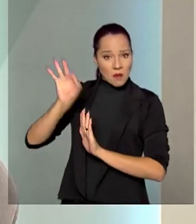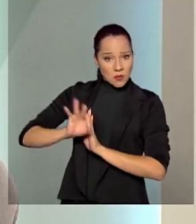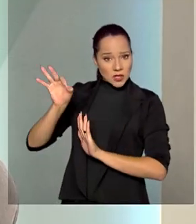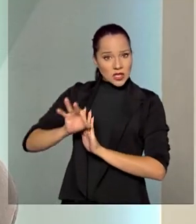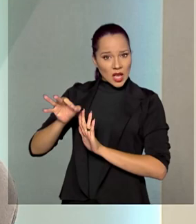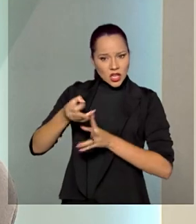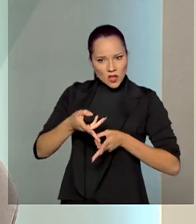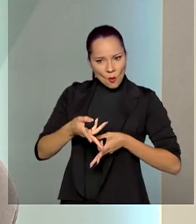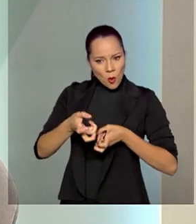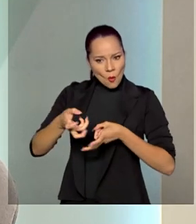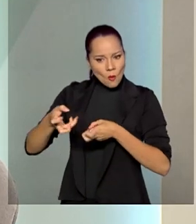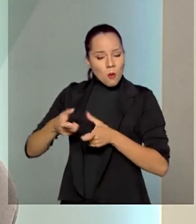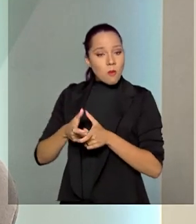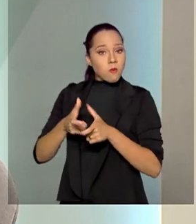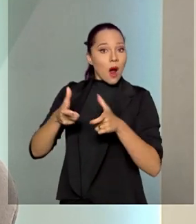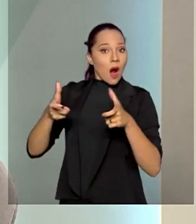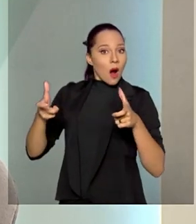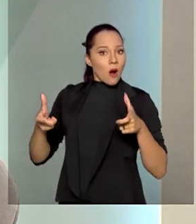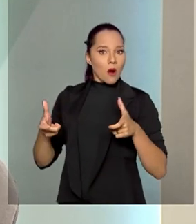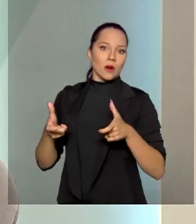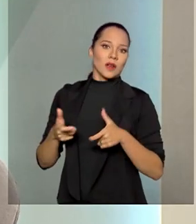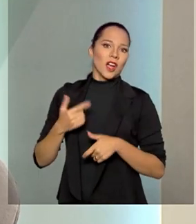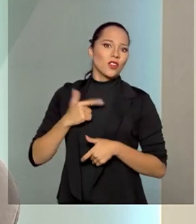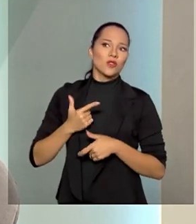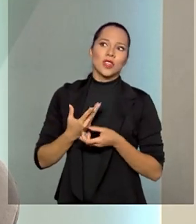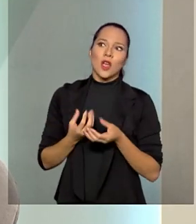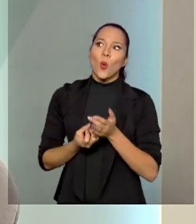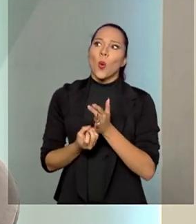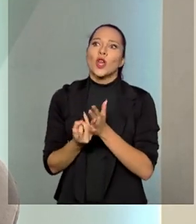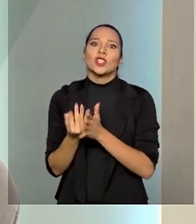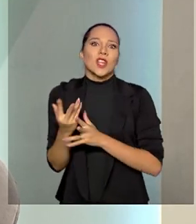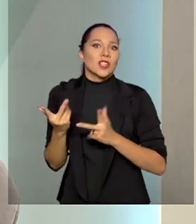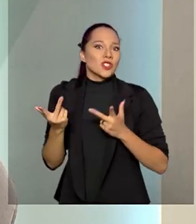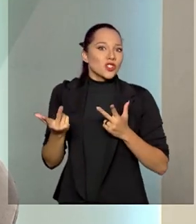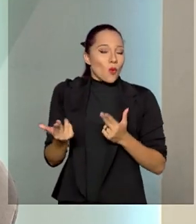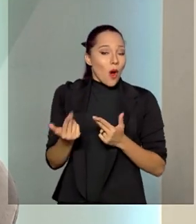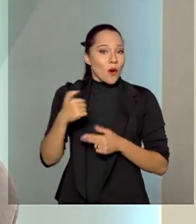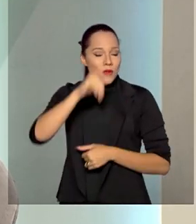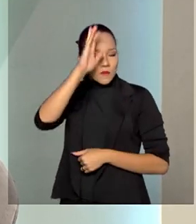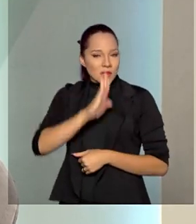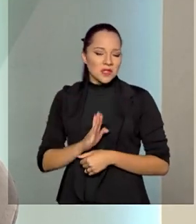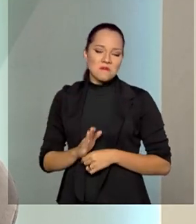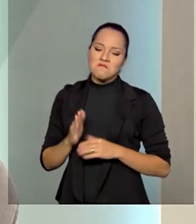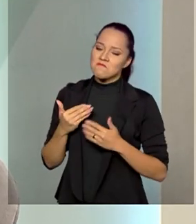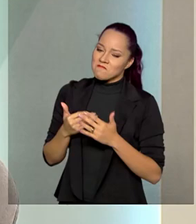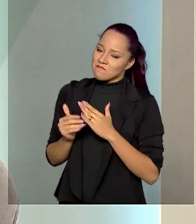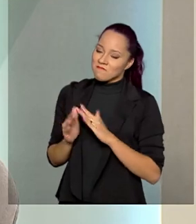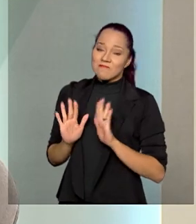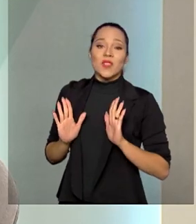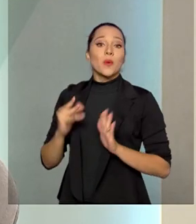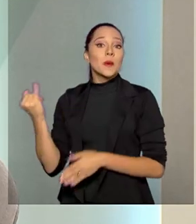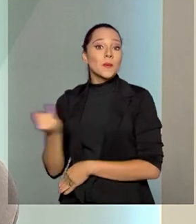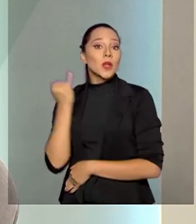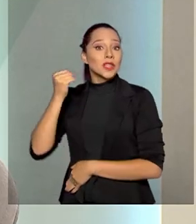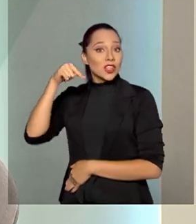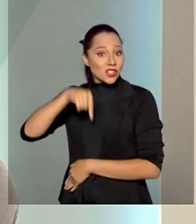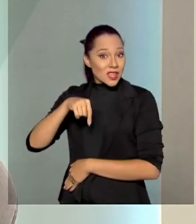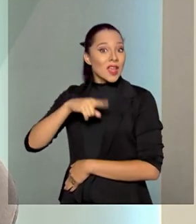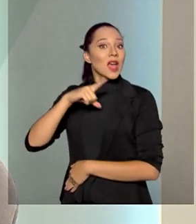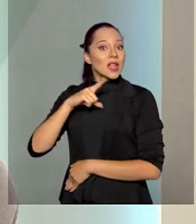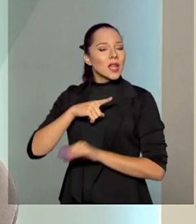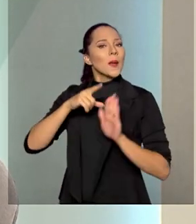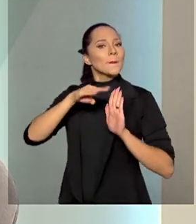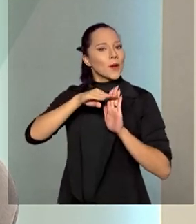território e não têm uma variedade tão grande de minerais como o Brasil tem. Mas não importa. O importante é que nós tenhamos